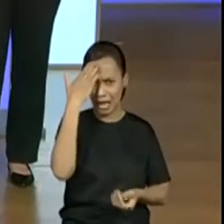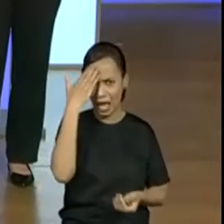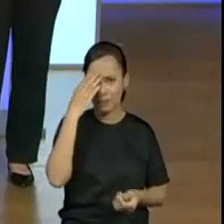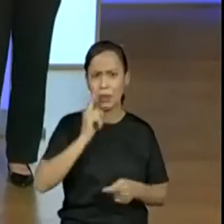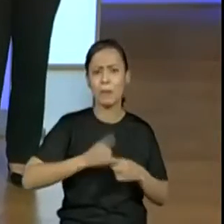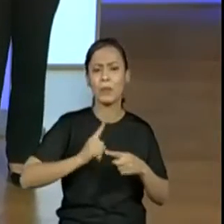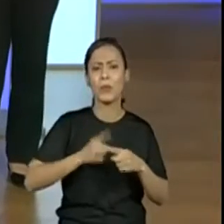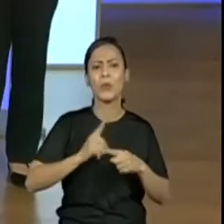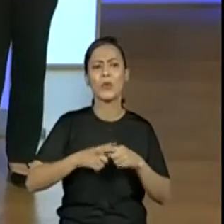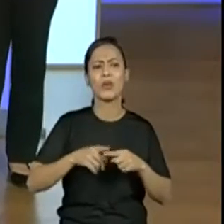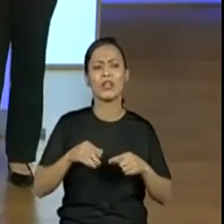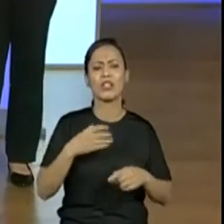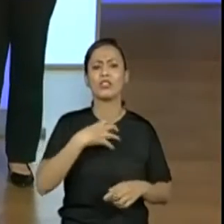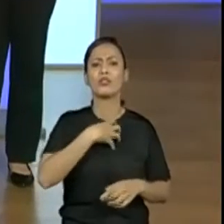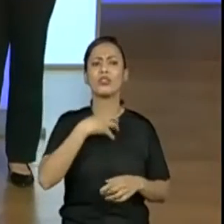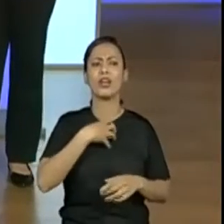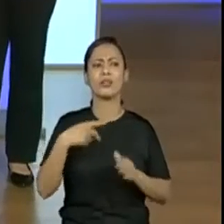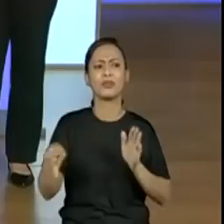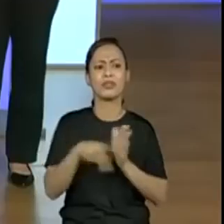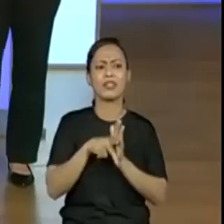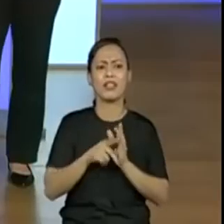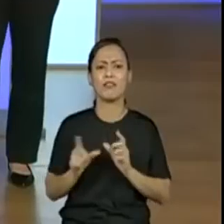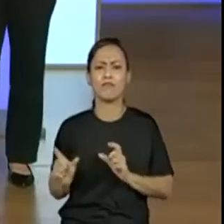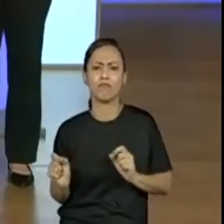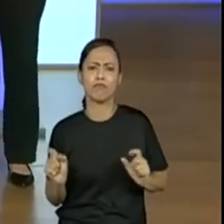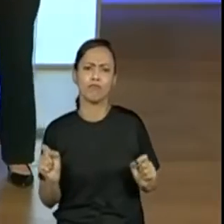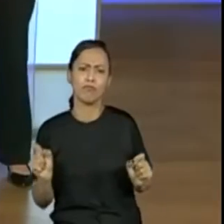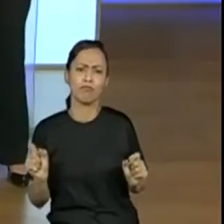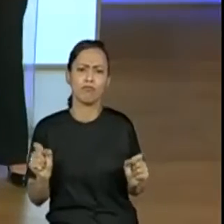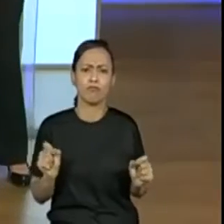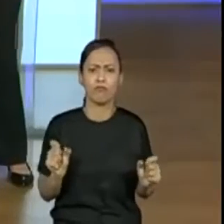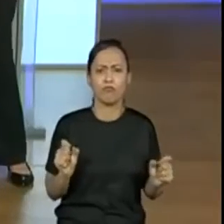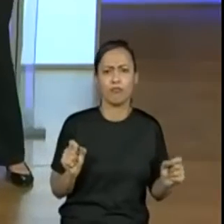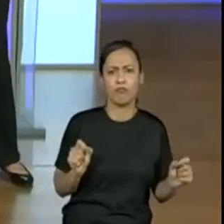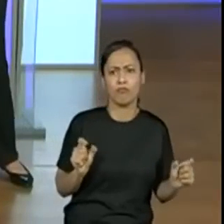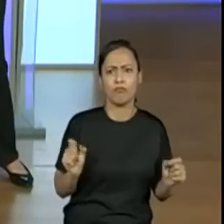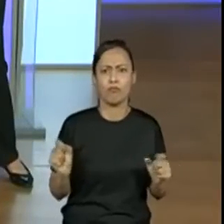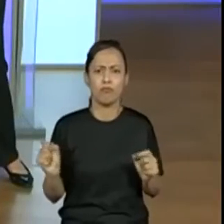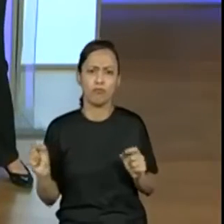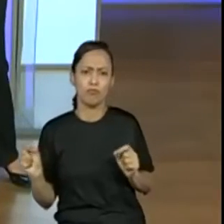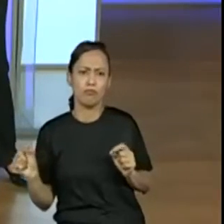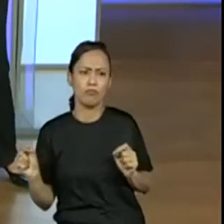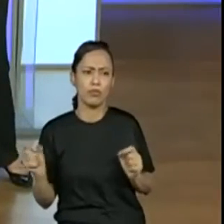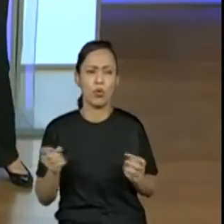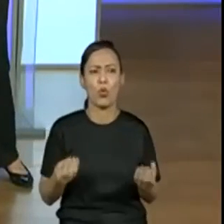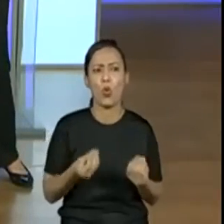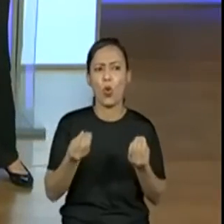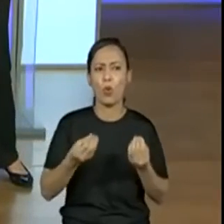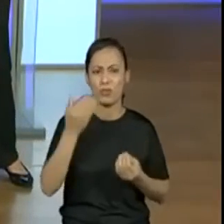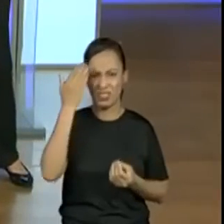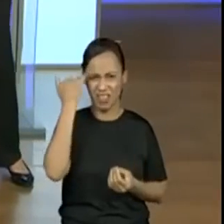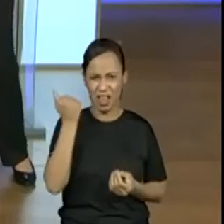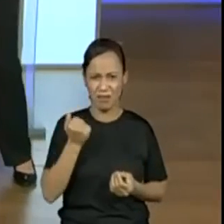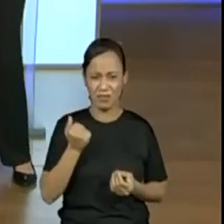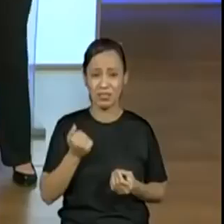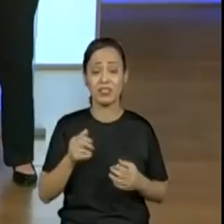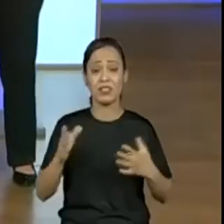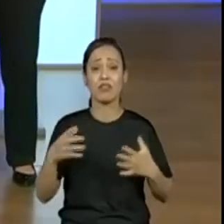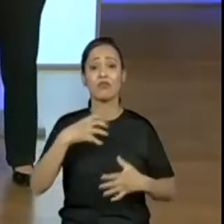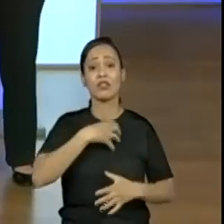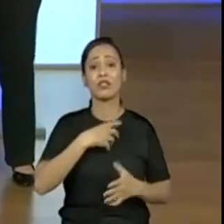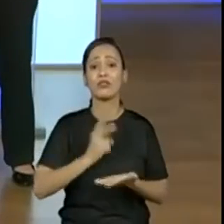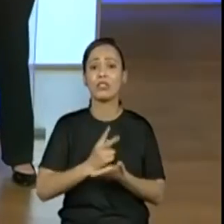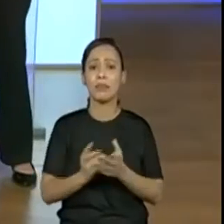andam de lado? Será que eles são capazes de andar para frente? Será? Sim, os caranguejos,